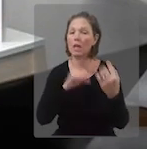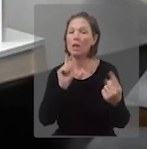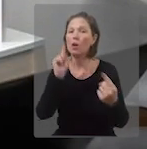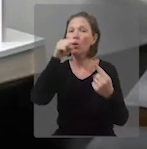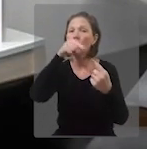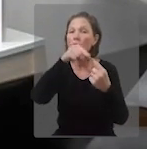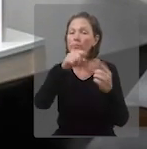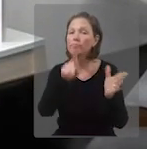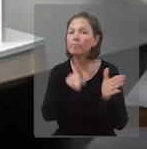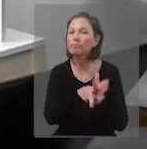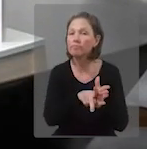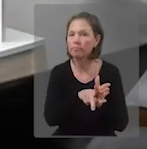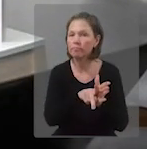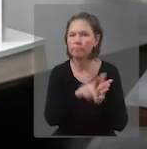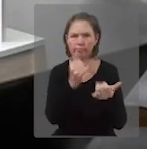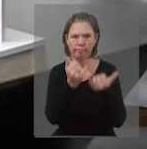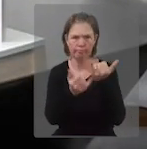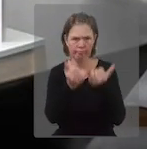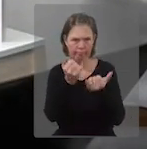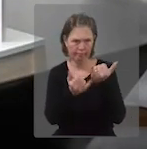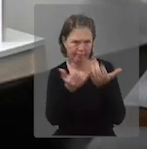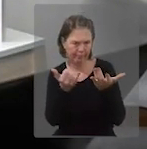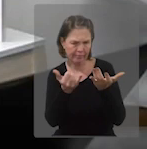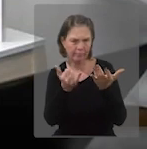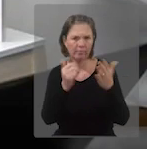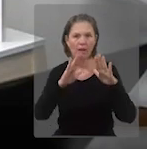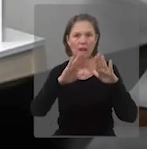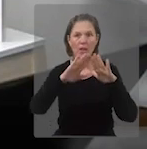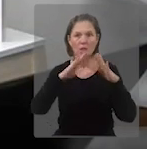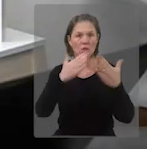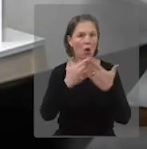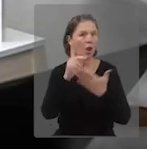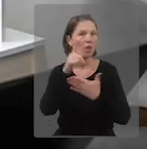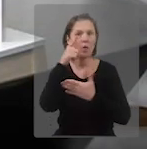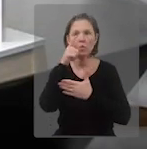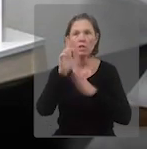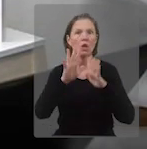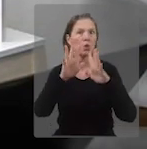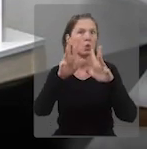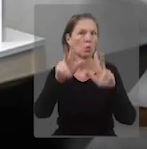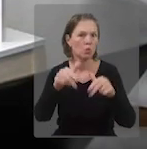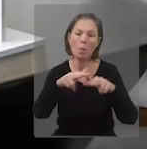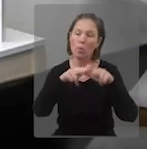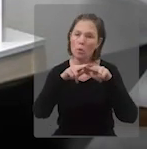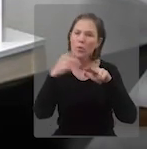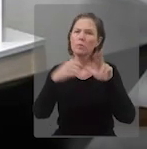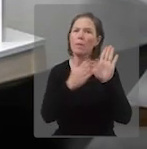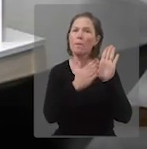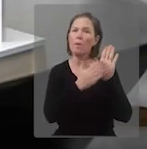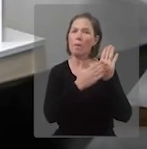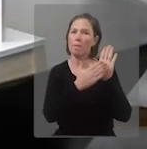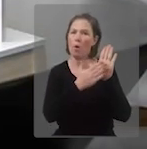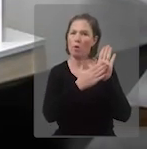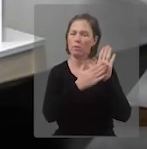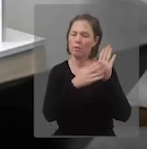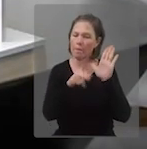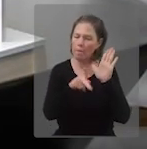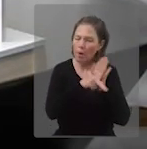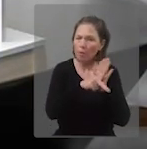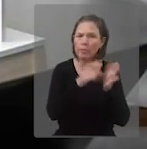especificidade. Mas a escola não vai conseguir atender a todas. Por isso ela tem que ter a sua proposta.